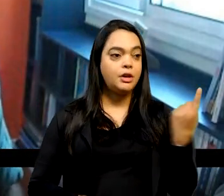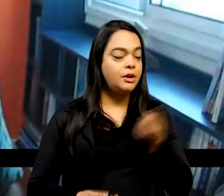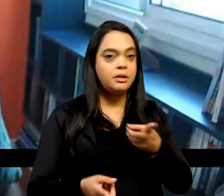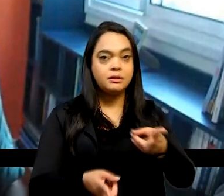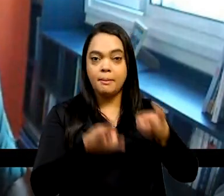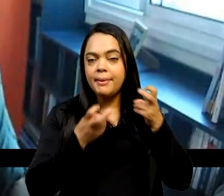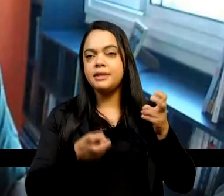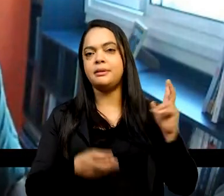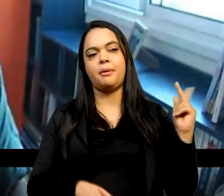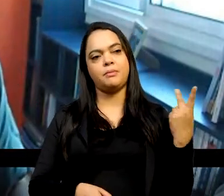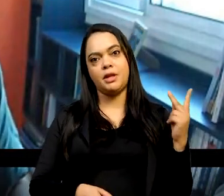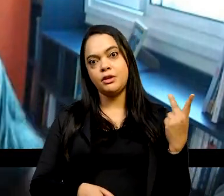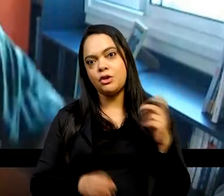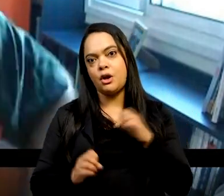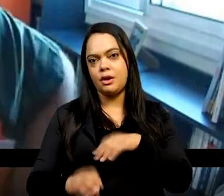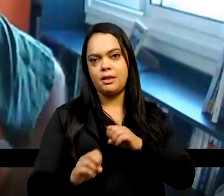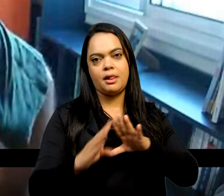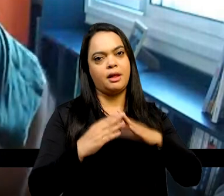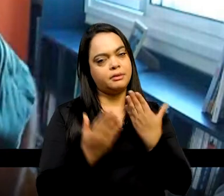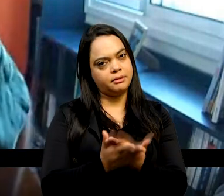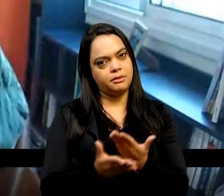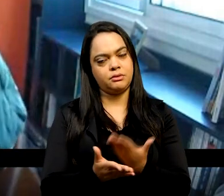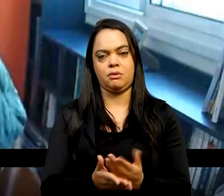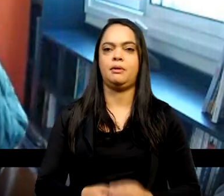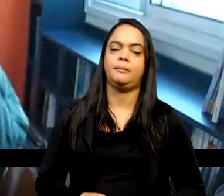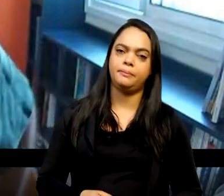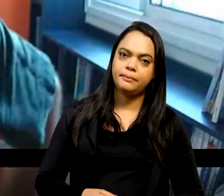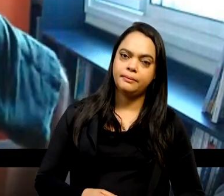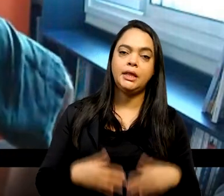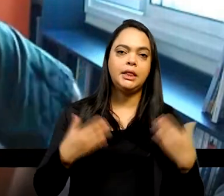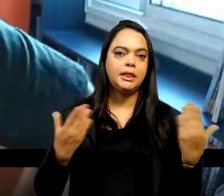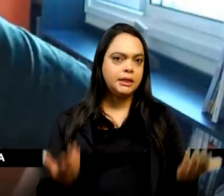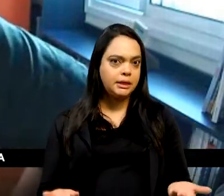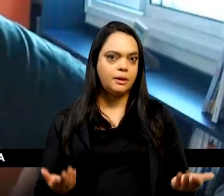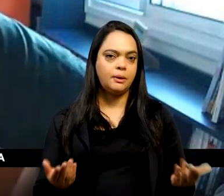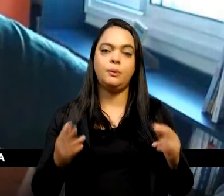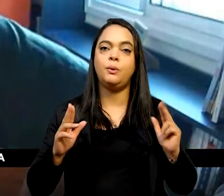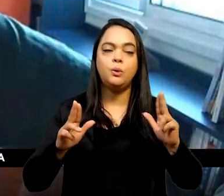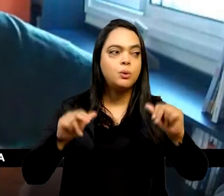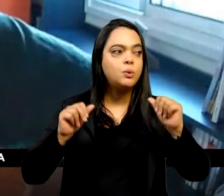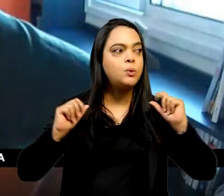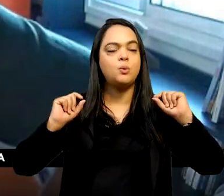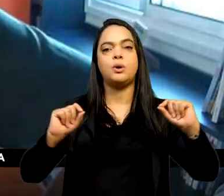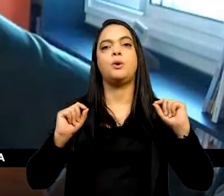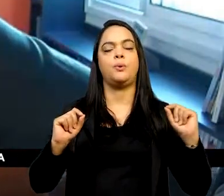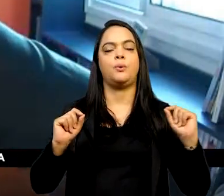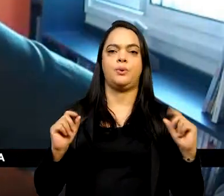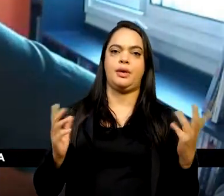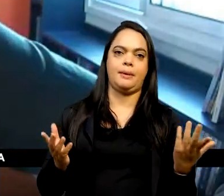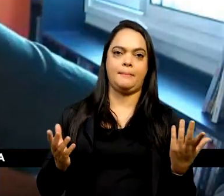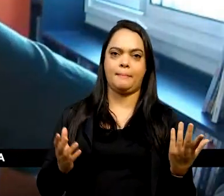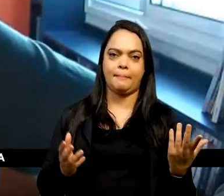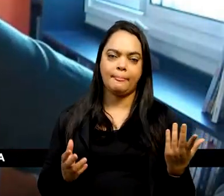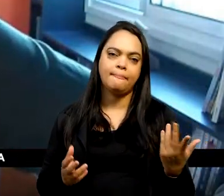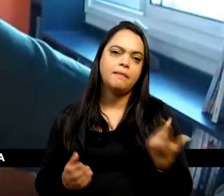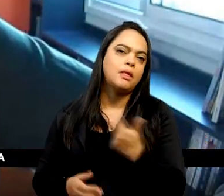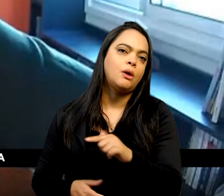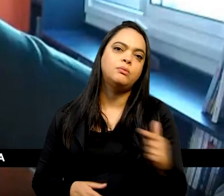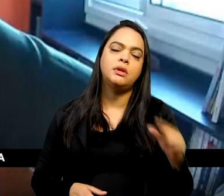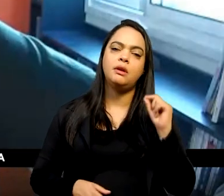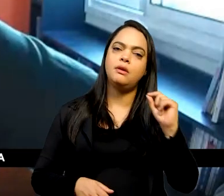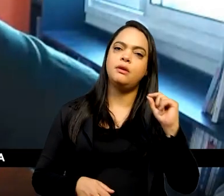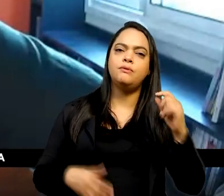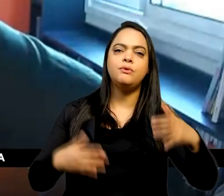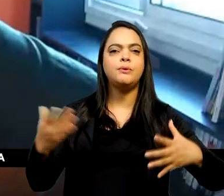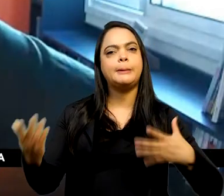escolares. Assim sendo, nunca houve uma completa negação de historiografias das